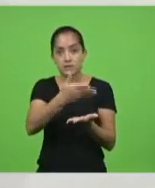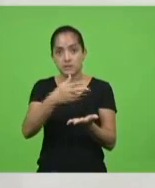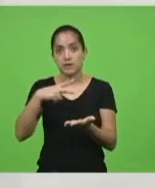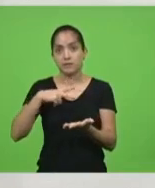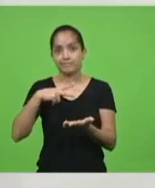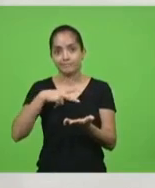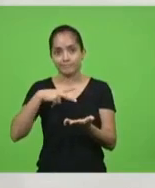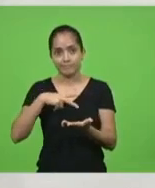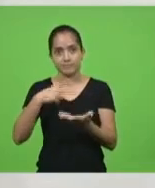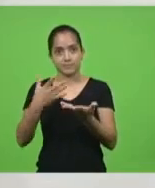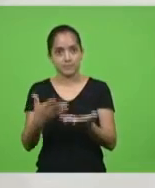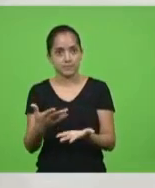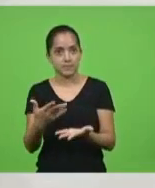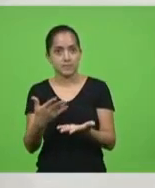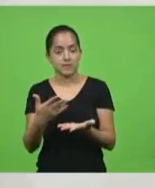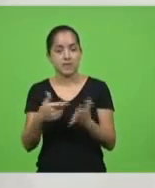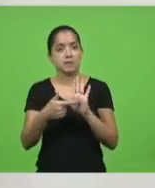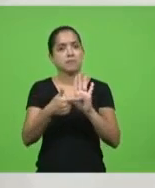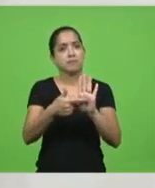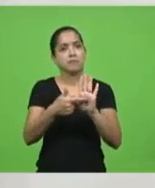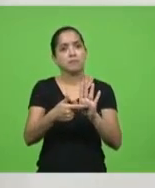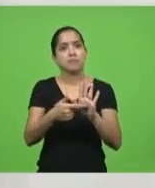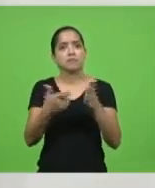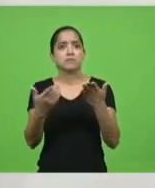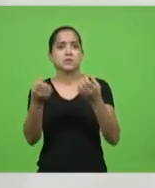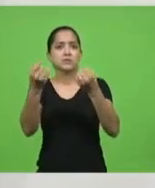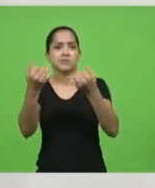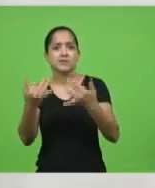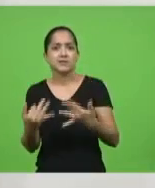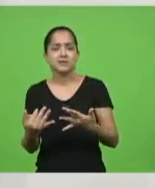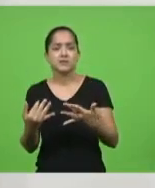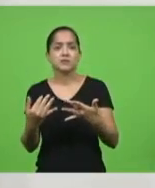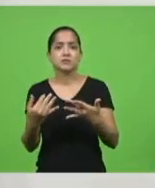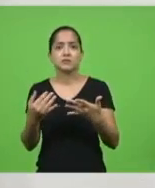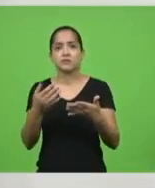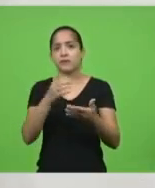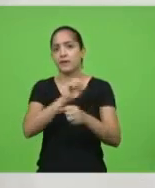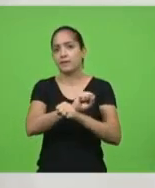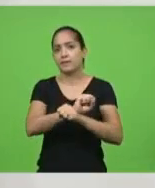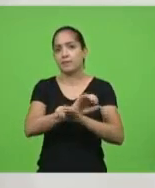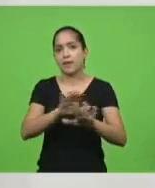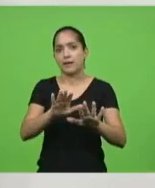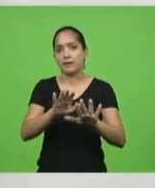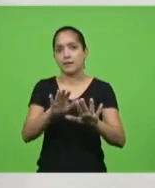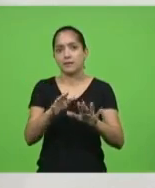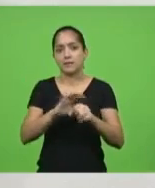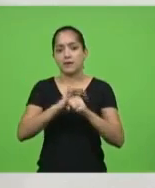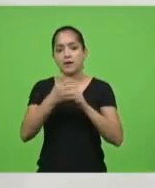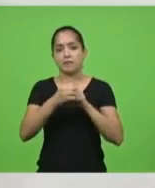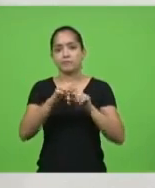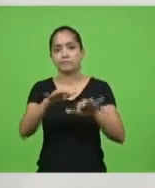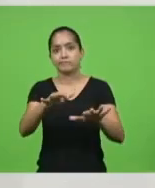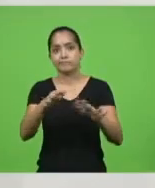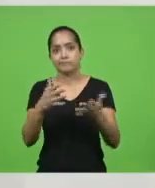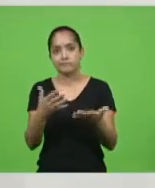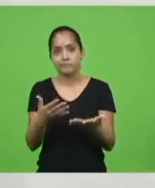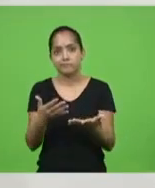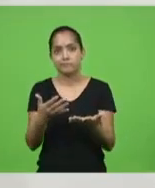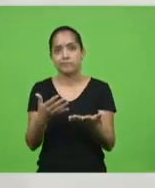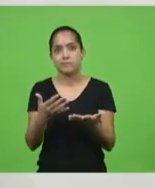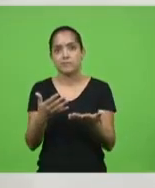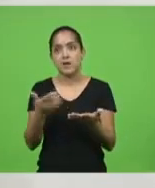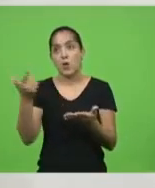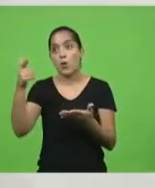com o pretexto de combater a pandemia. Isso está criando uma outra pandemia,